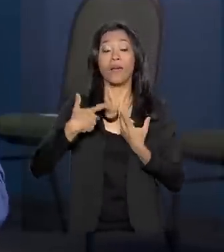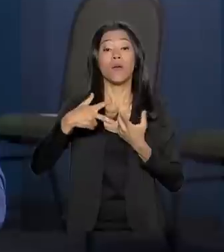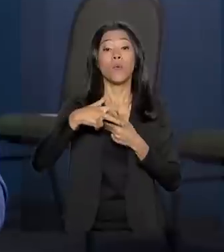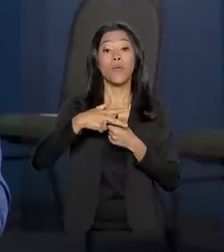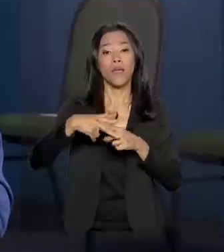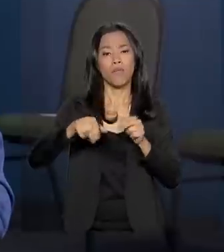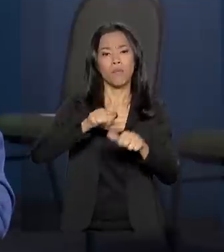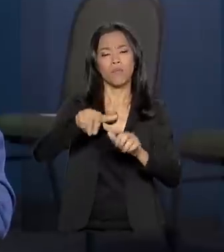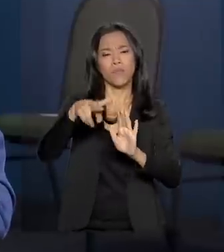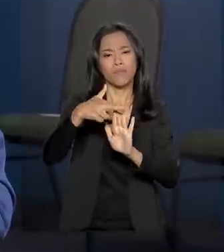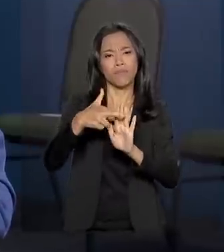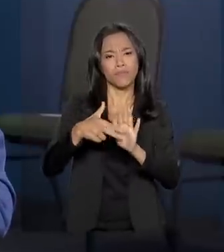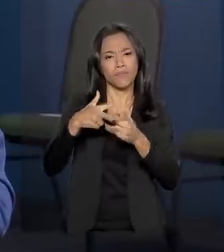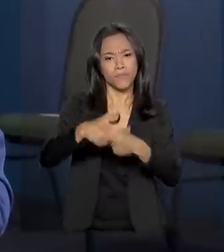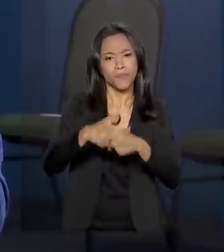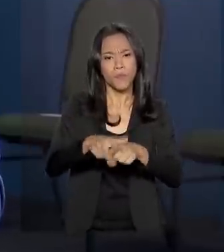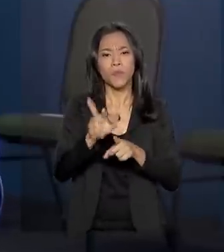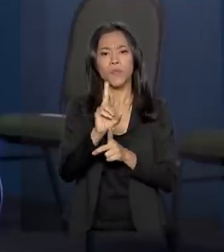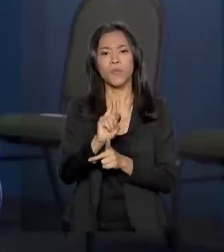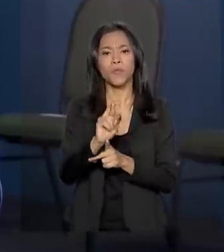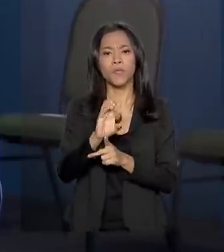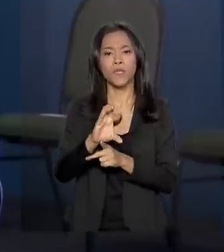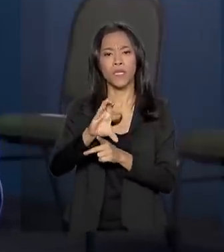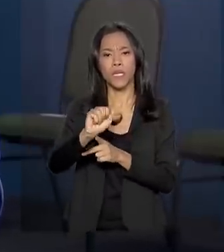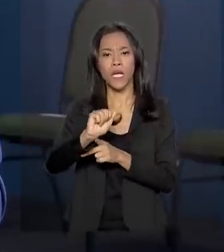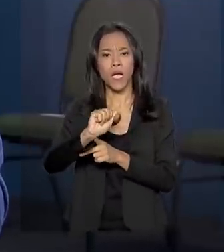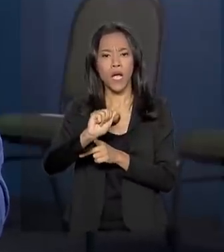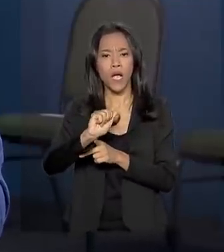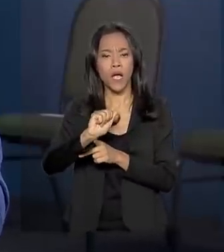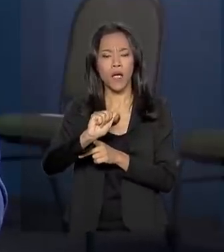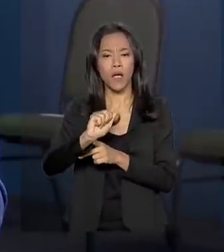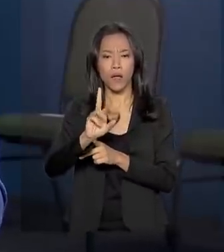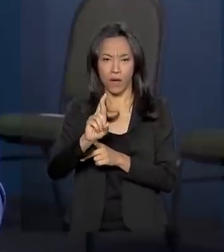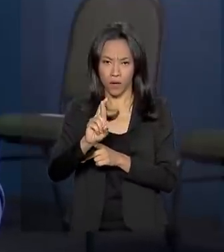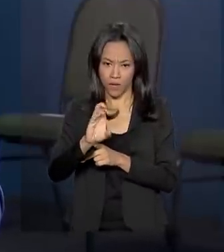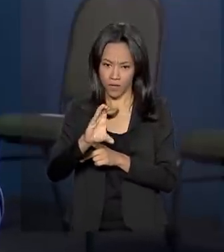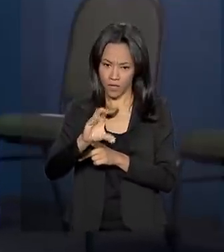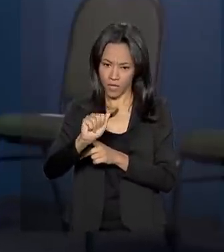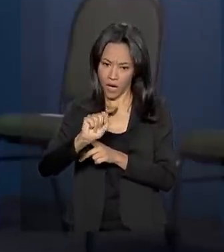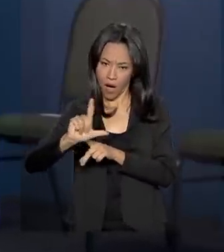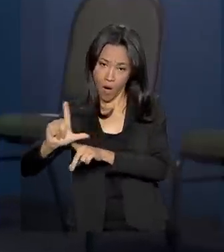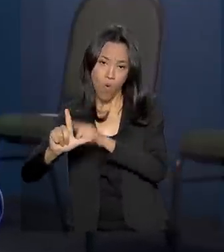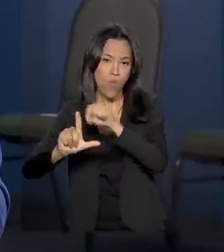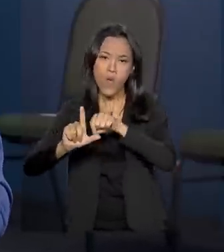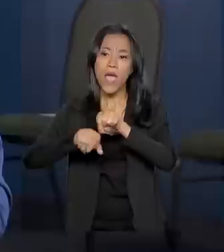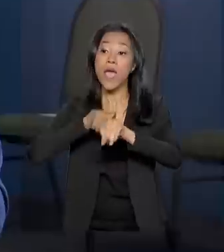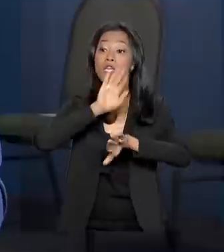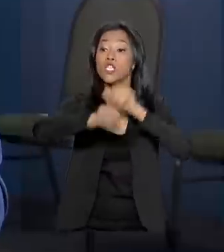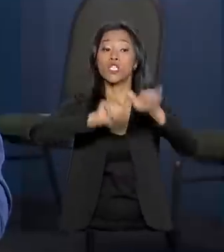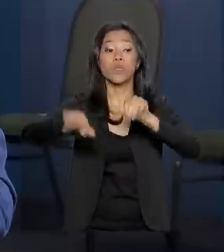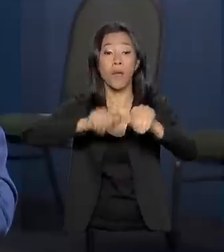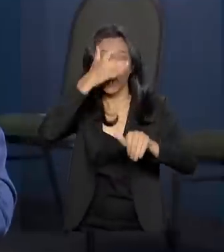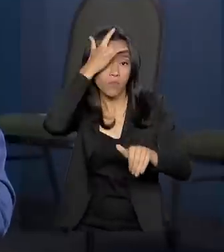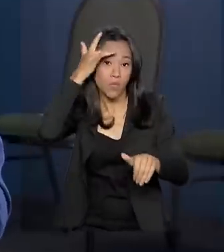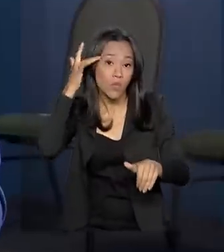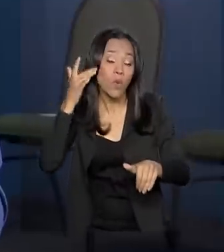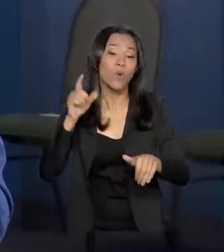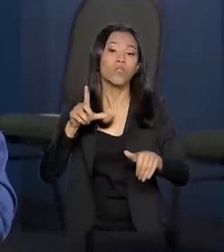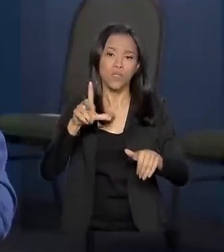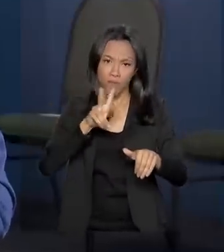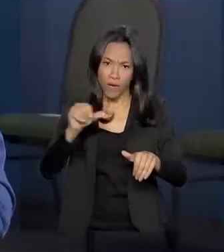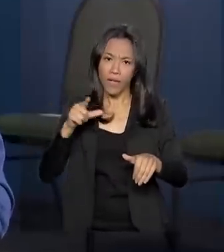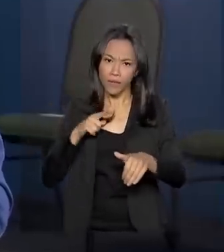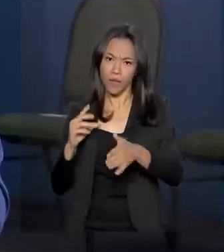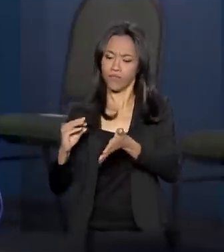que é o chamamento dos consumidores. Vai ser criado um serviço nacional de notificação de